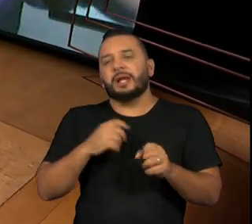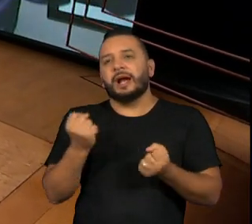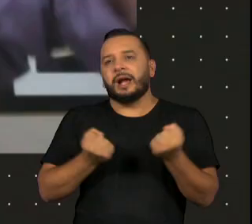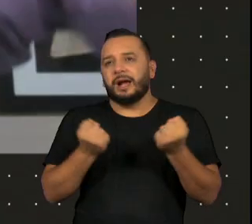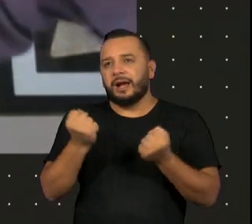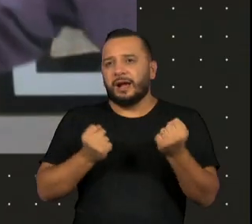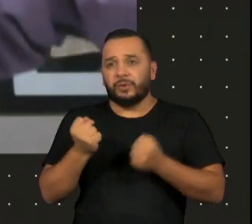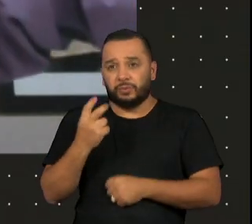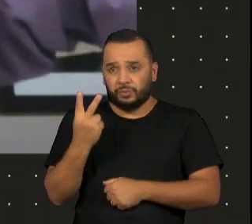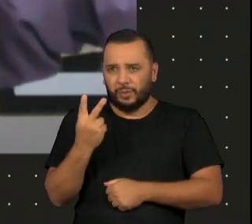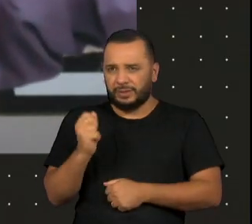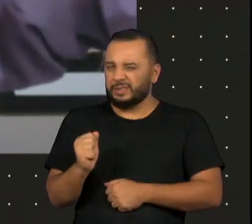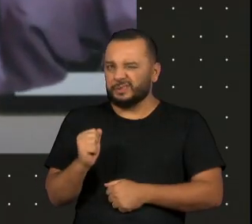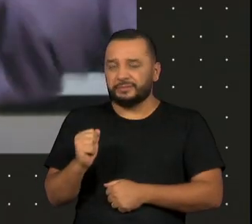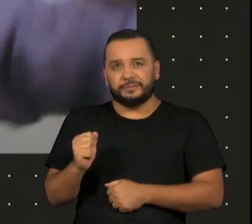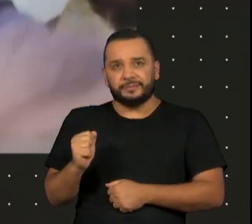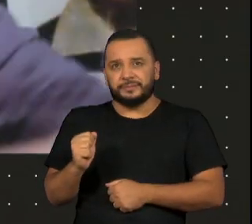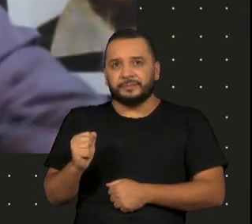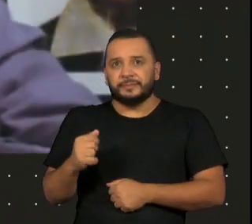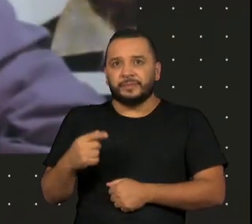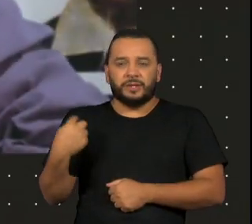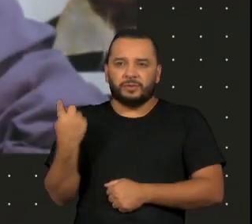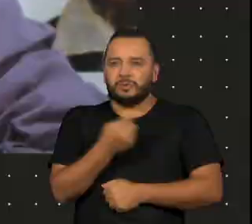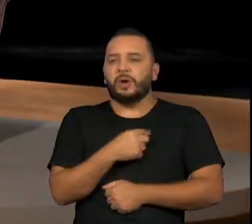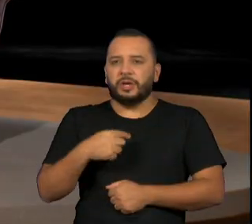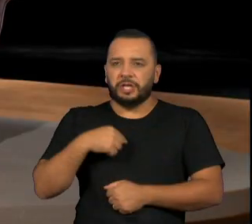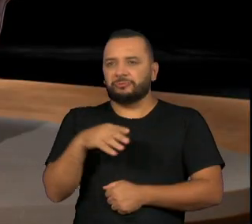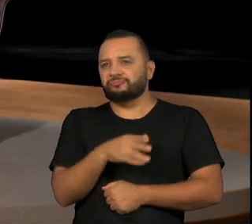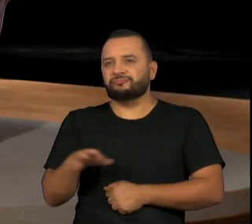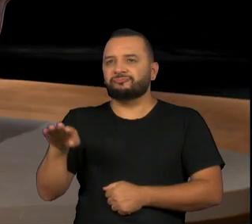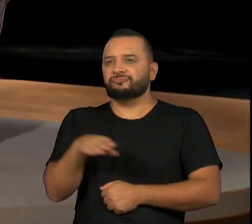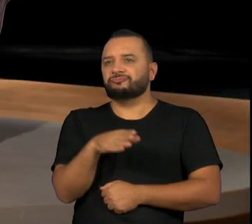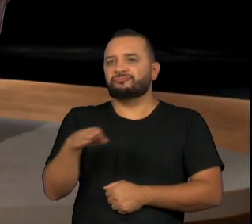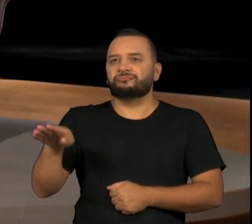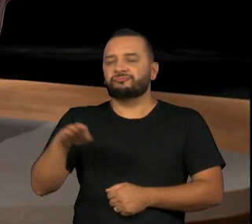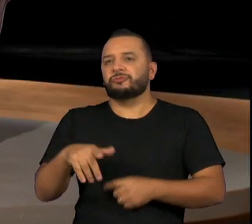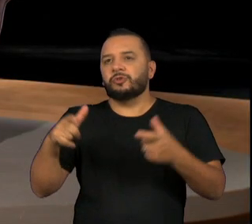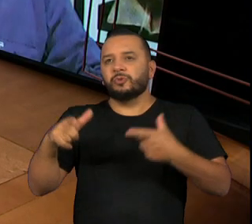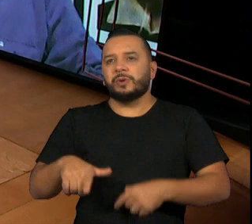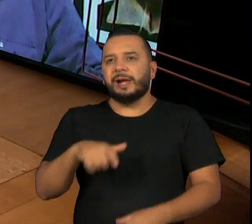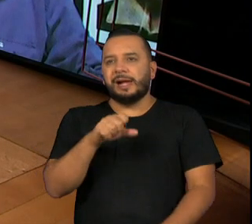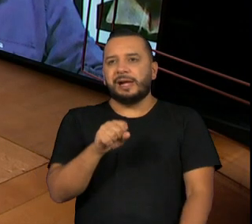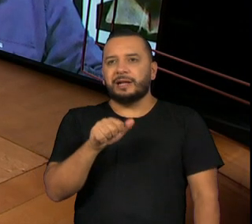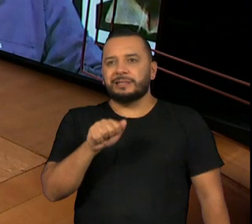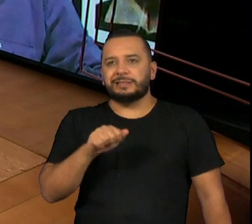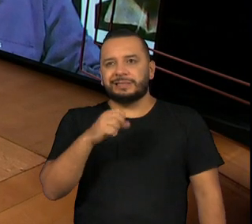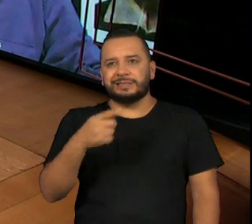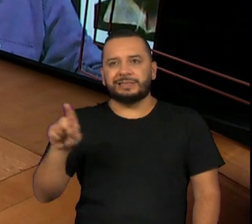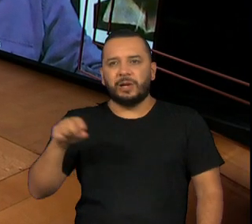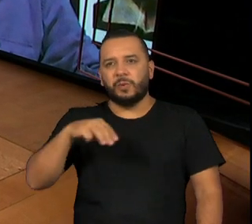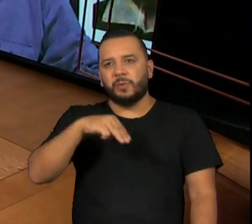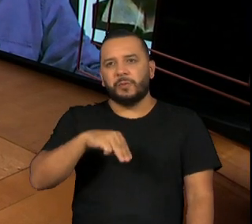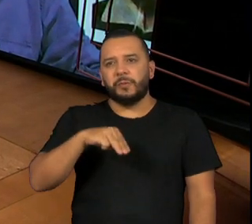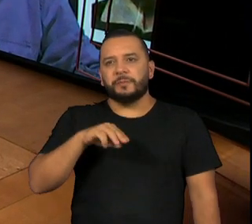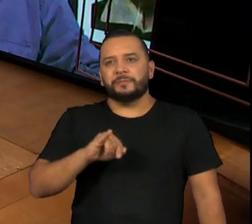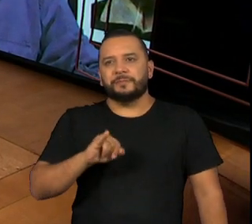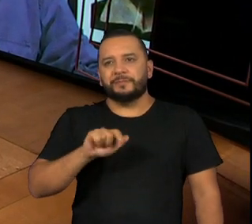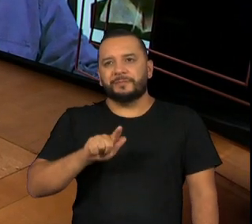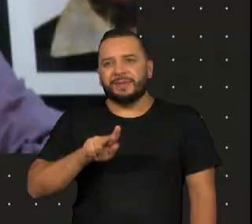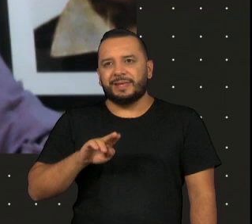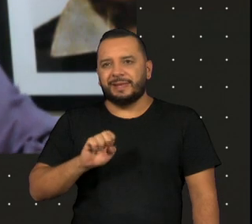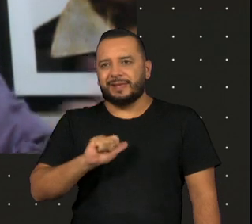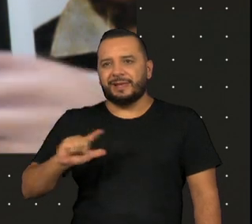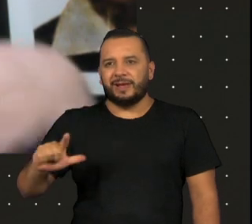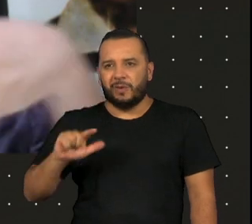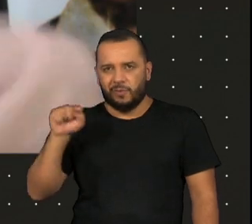e levava lá para a estrada de São Miguel. E lá a gente pesquisava não só... não